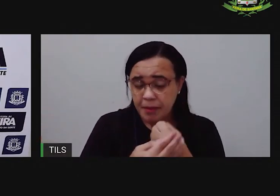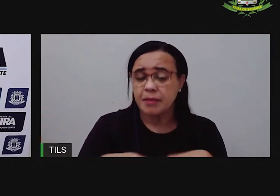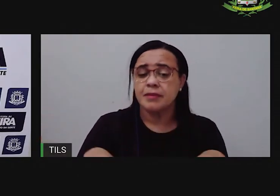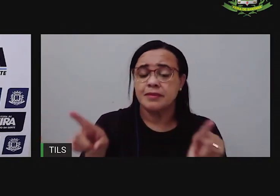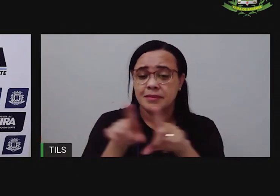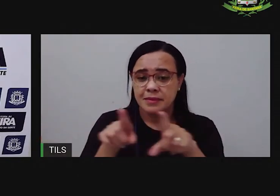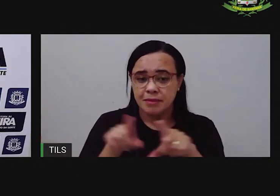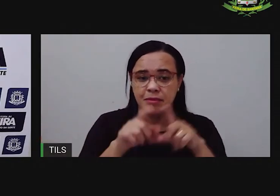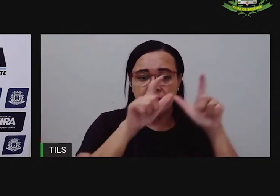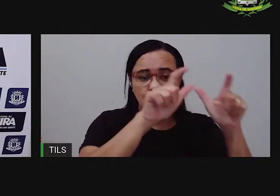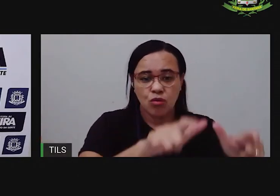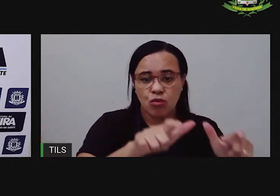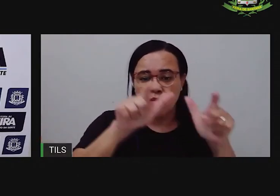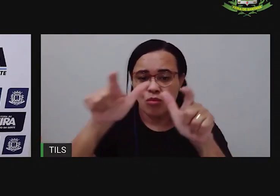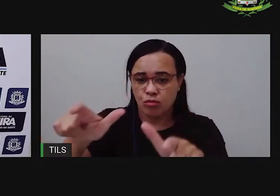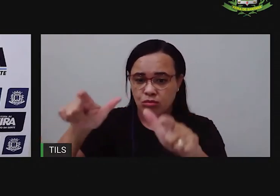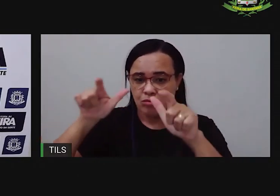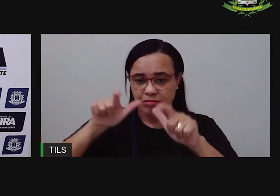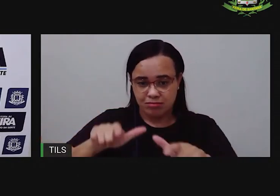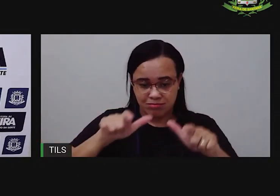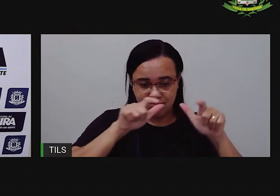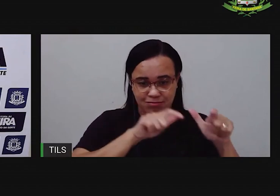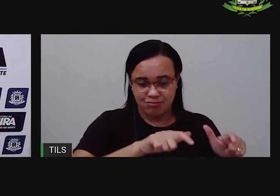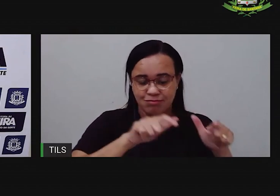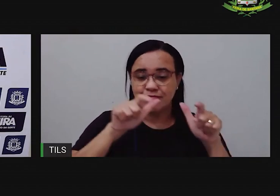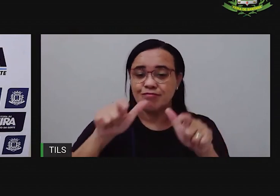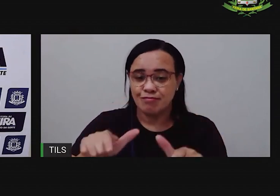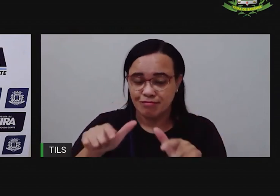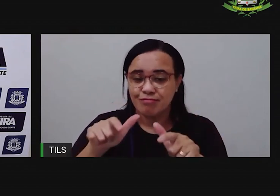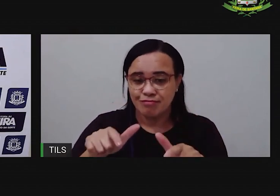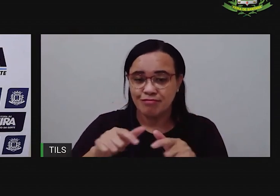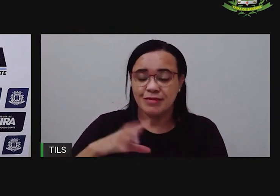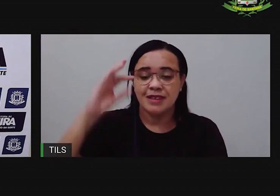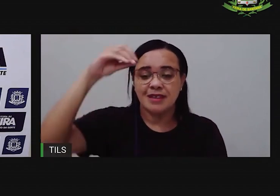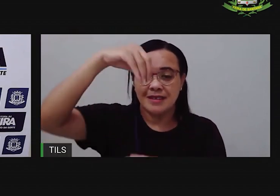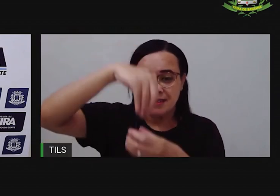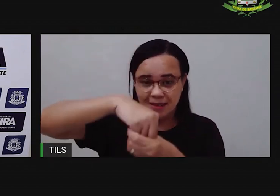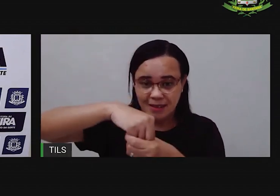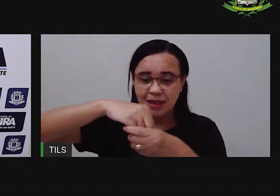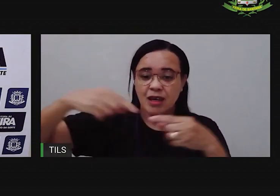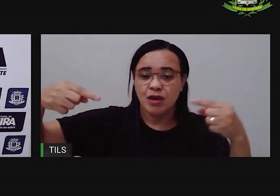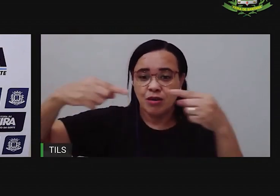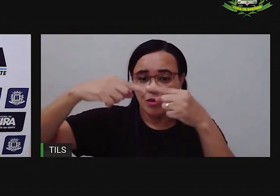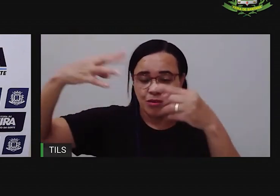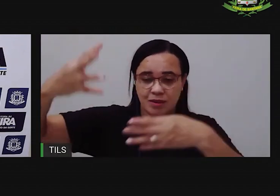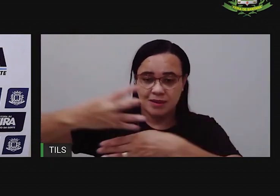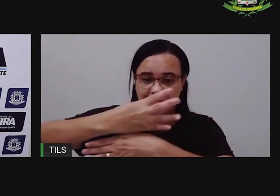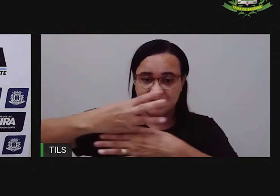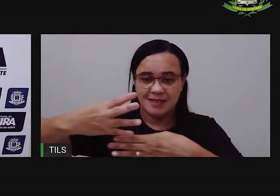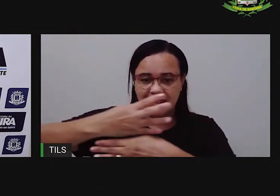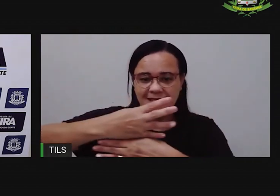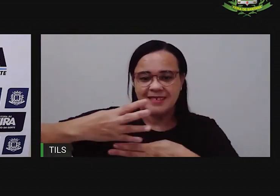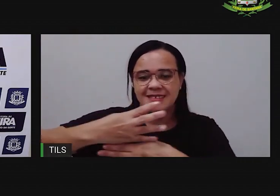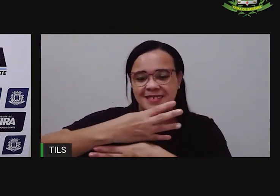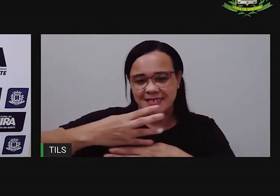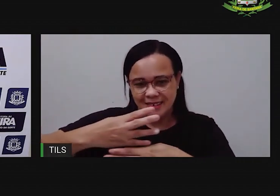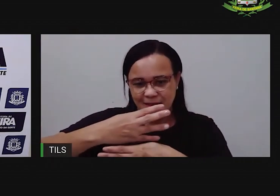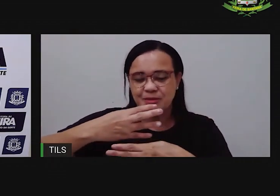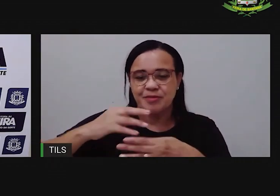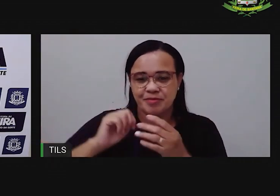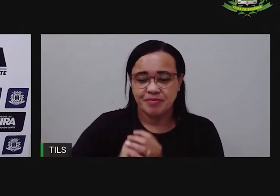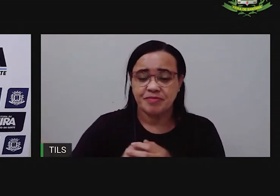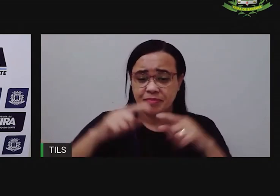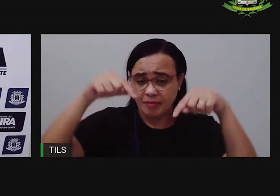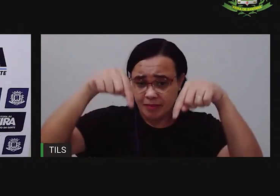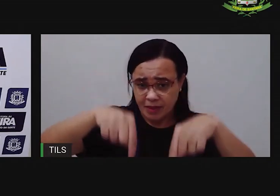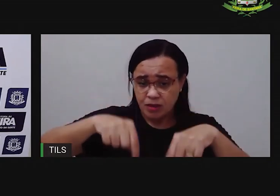Essas localizações, esses lugares, é que integram uma cidade. Vimos que a nossa